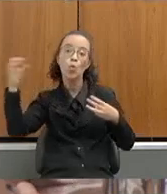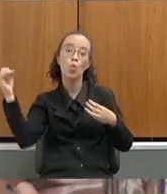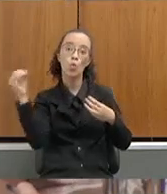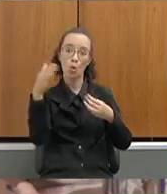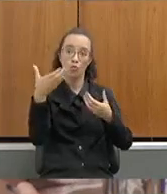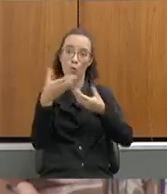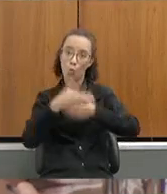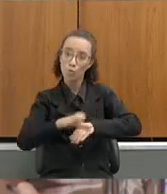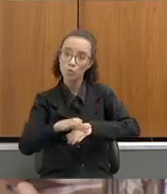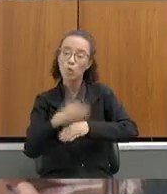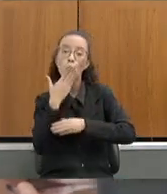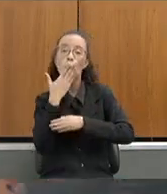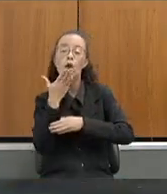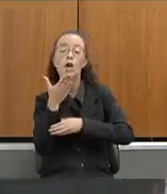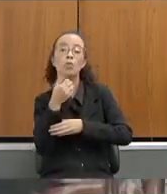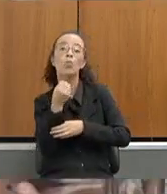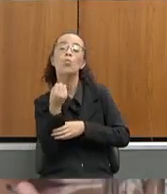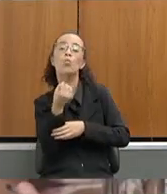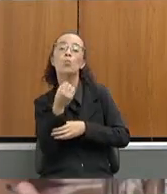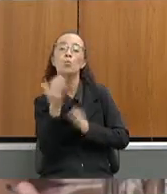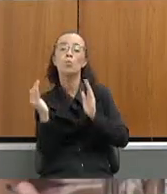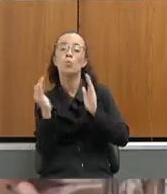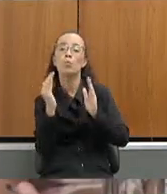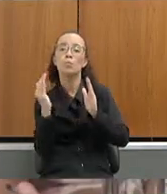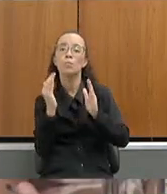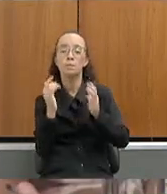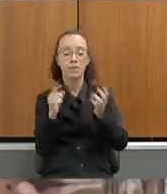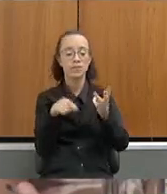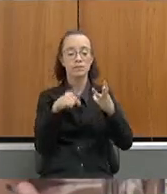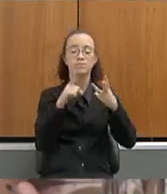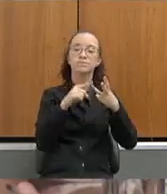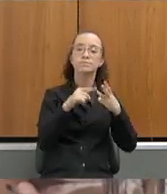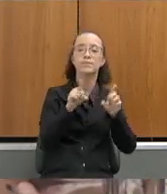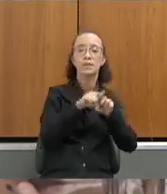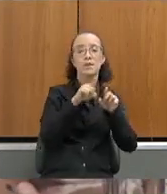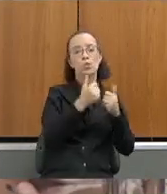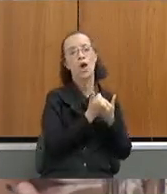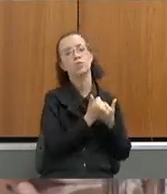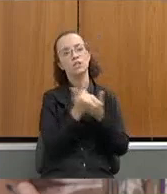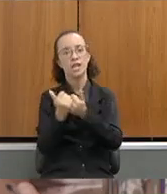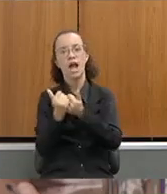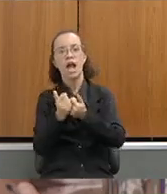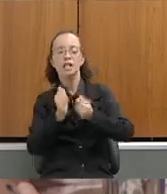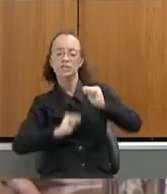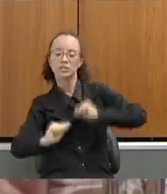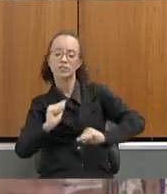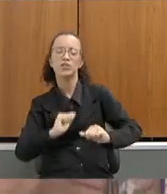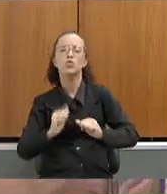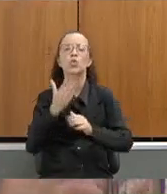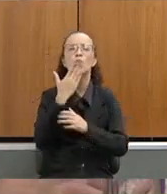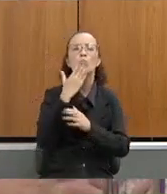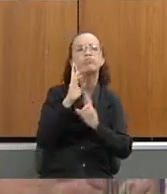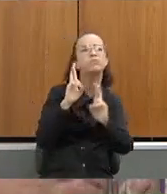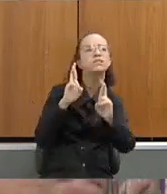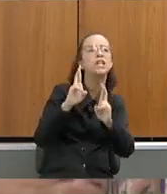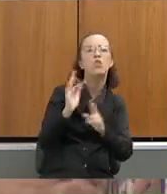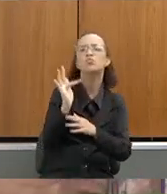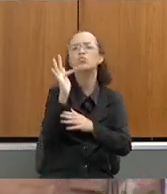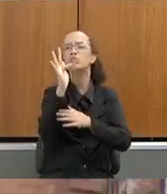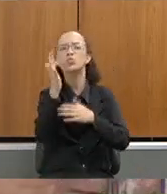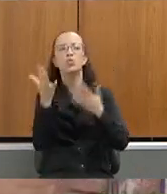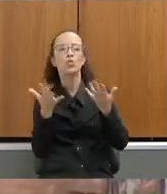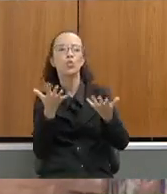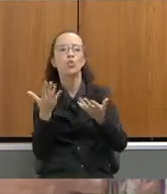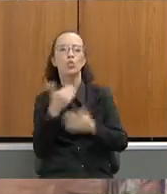concurso, incluindo aí a situação dos auxiliares de serviço, qual é a previsão, qual é o planejamento do governo em